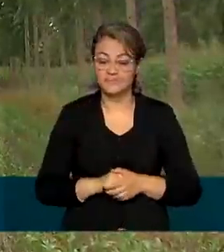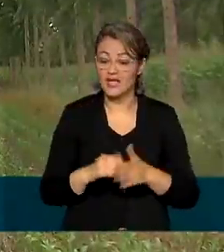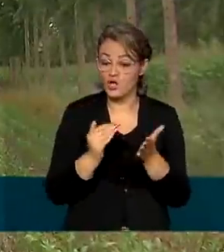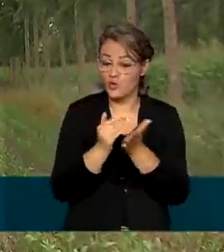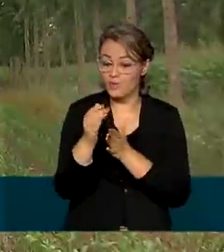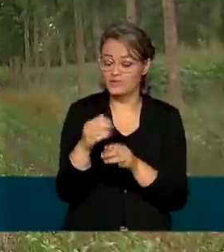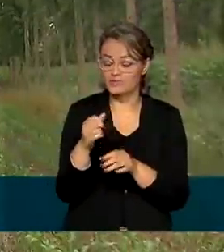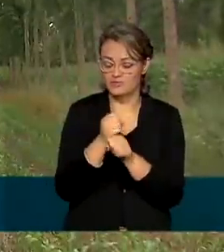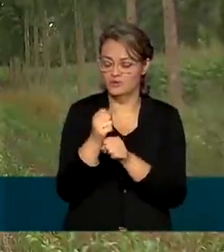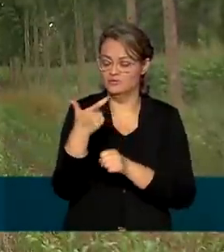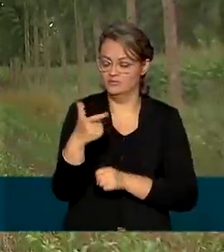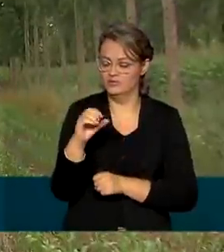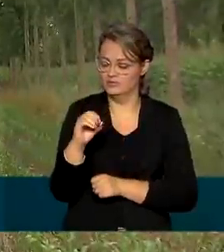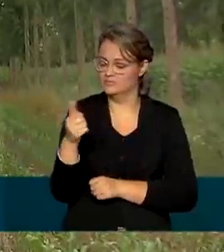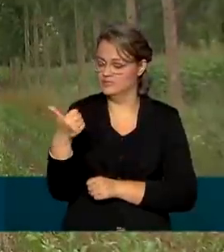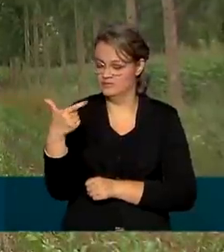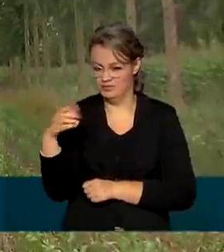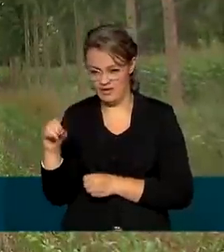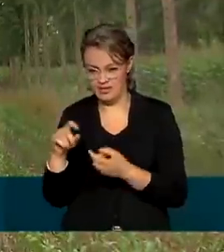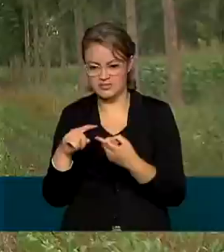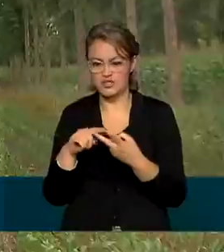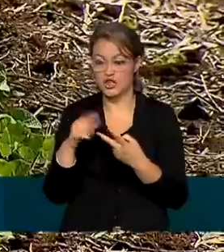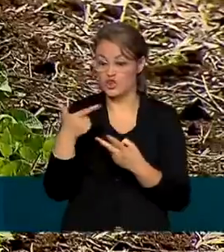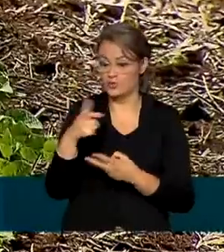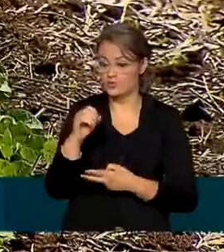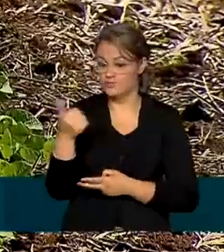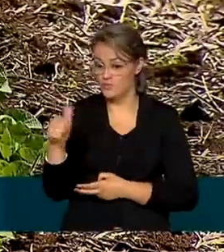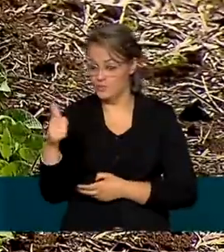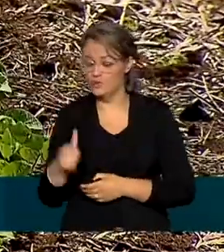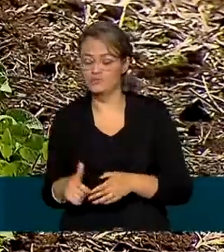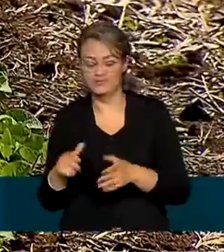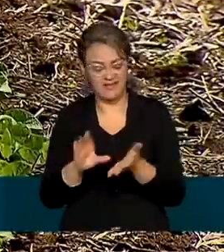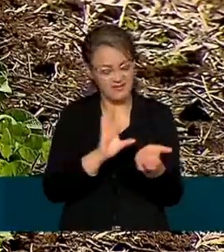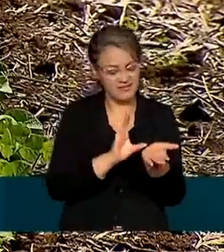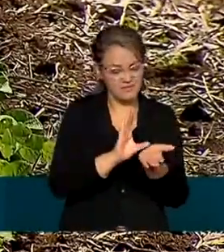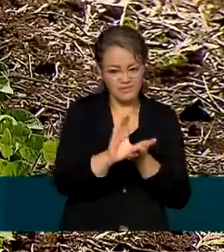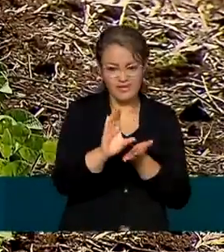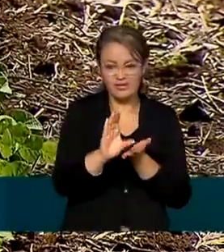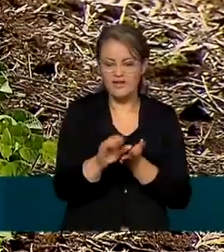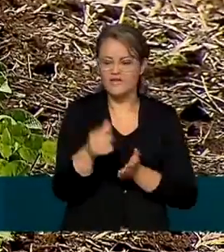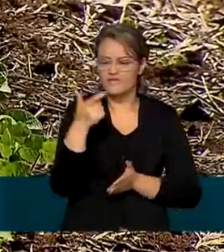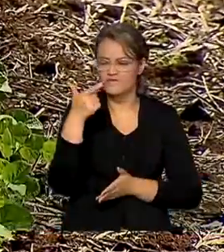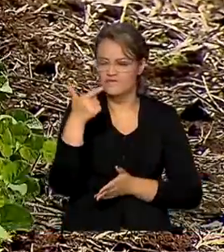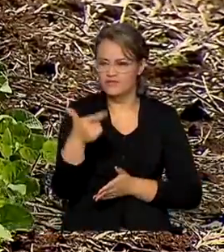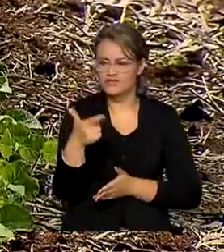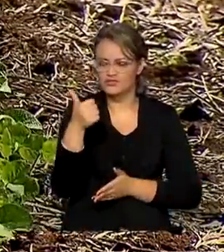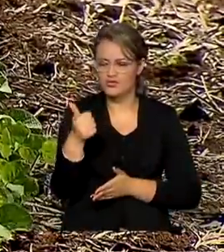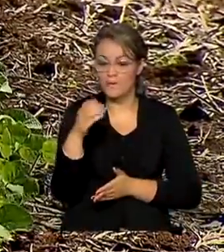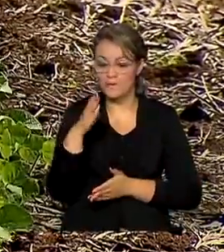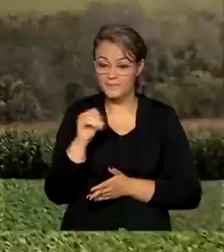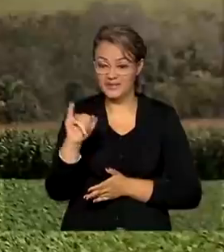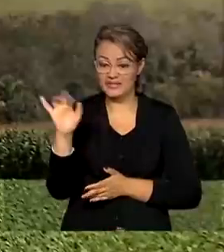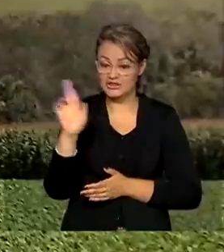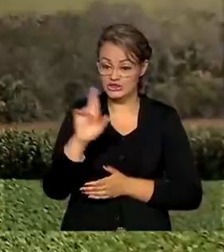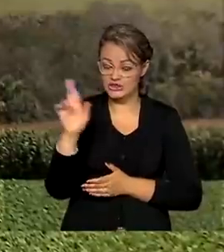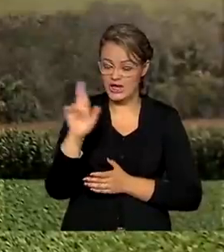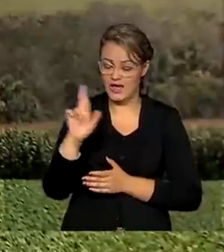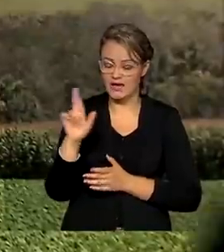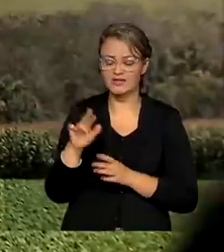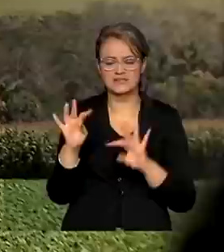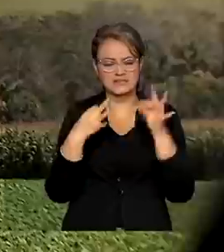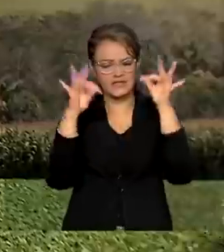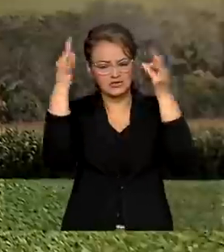2010-2011, o plano ABC financiou de lá para cá mais de R$ 21 bilhões em